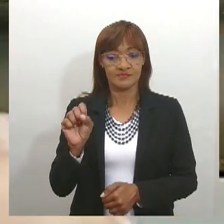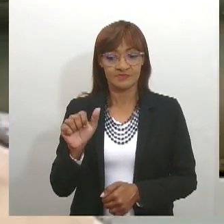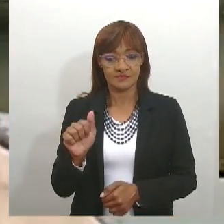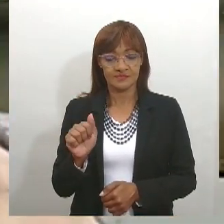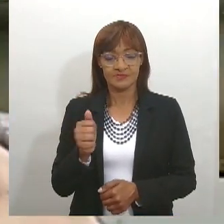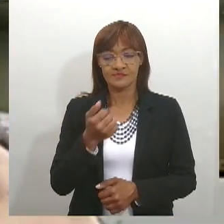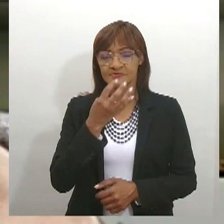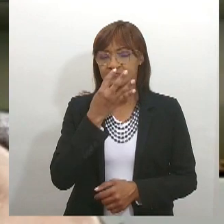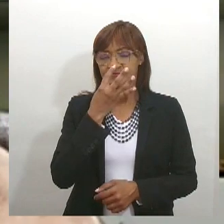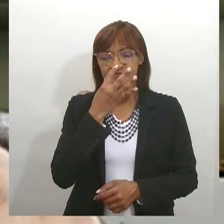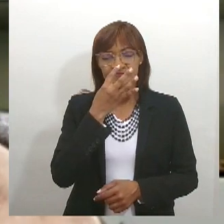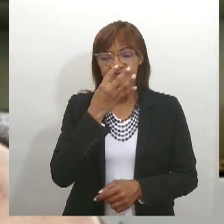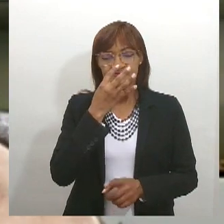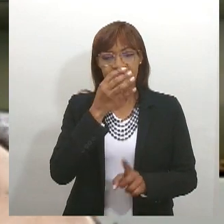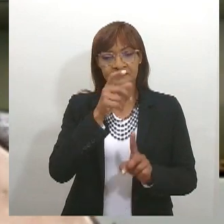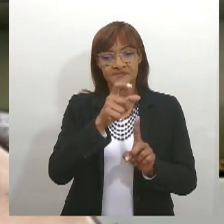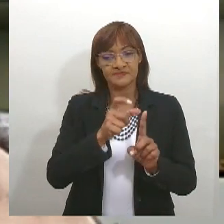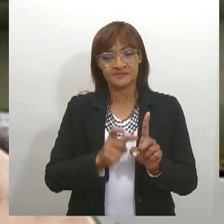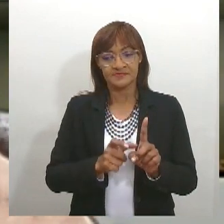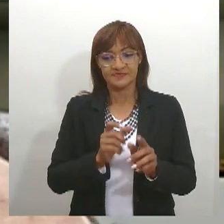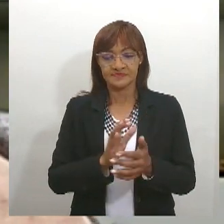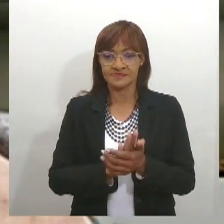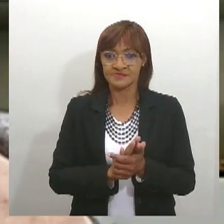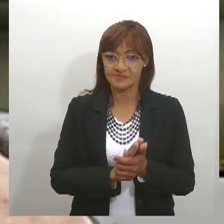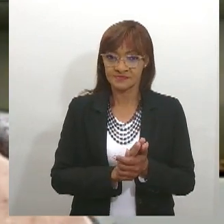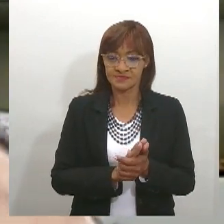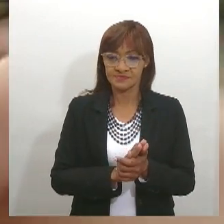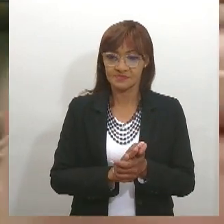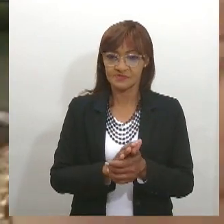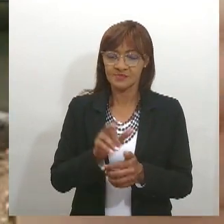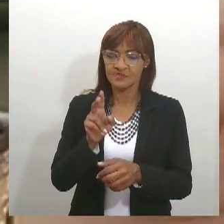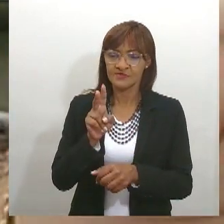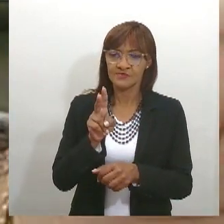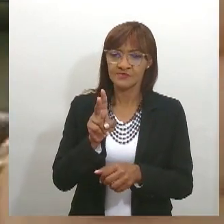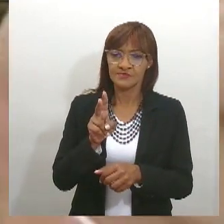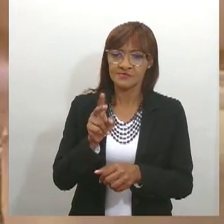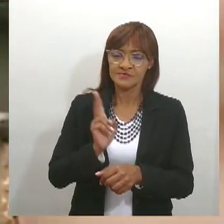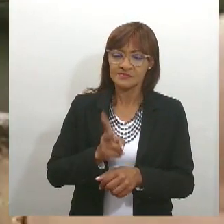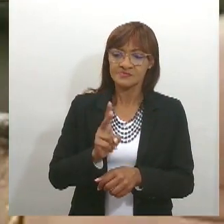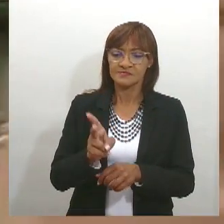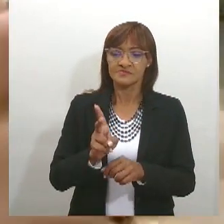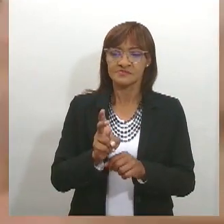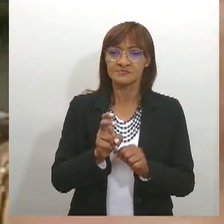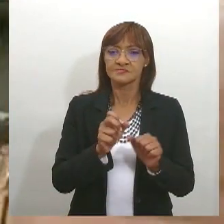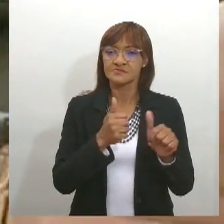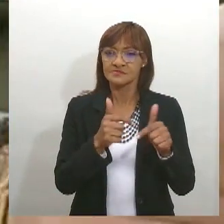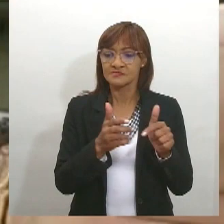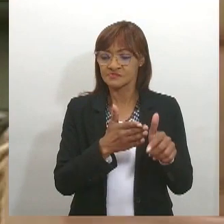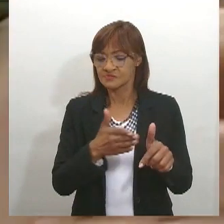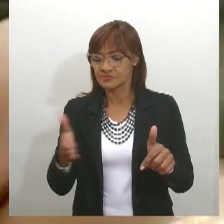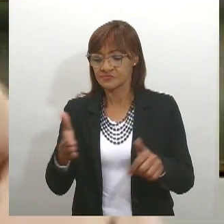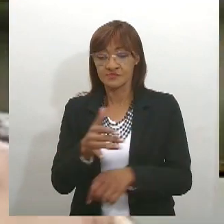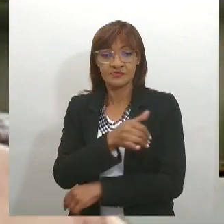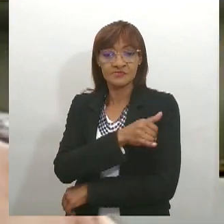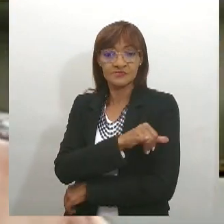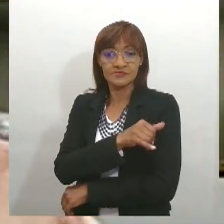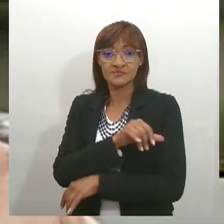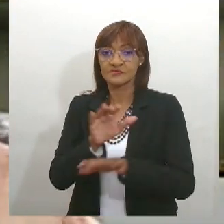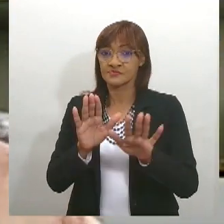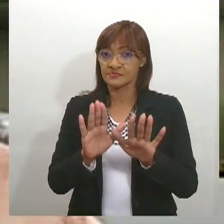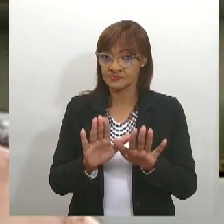parte dos caminhos que Laudelino percorreu no Rio de Janeiro. Mas antes disso, por isso a Assembleia Legislativa